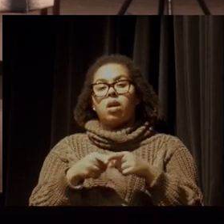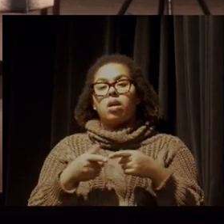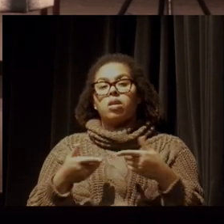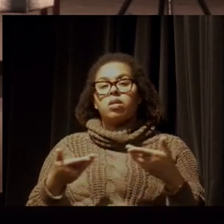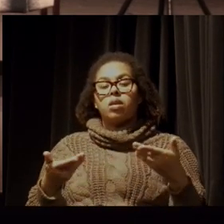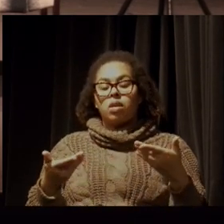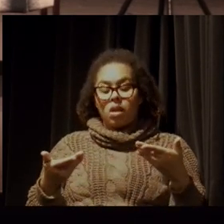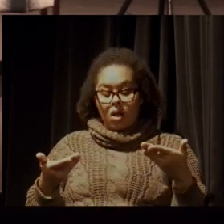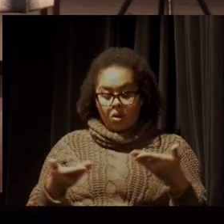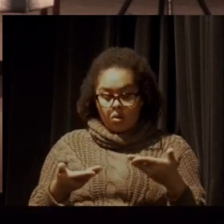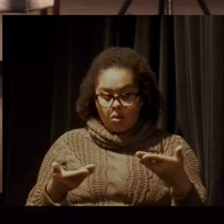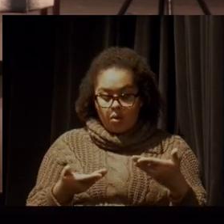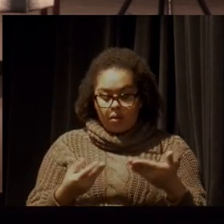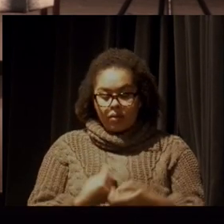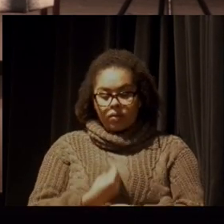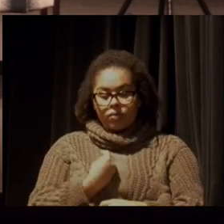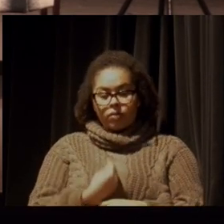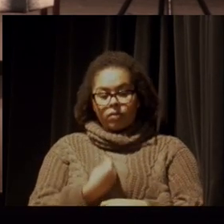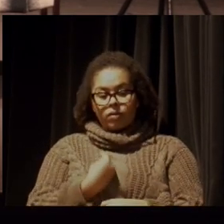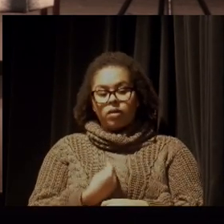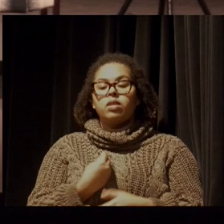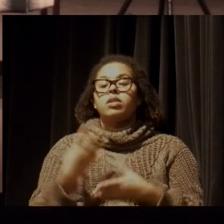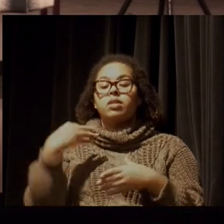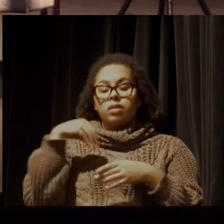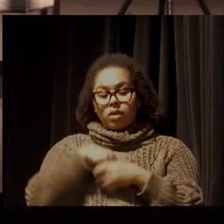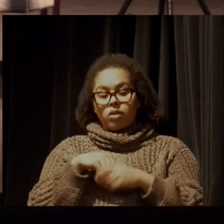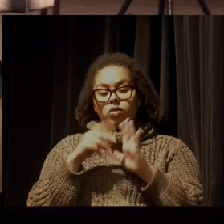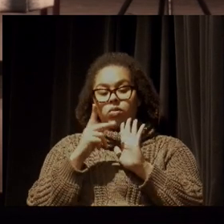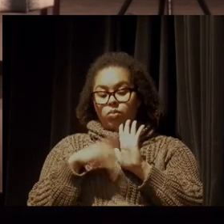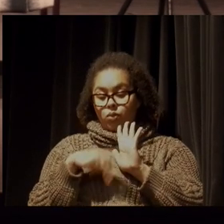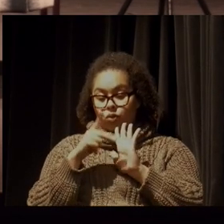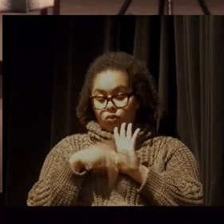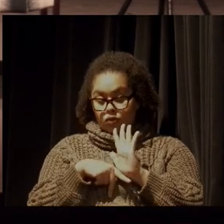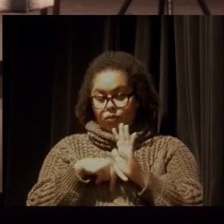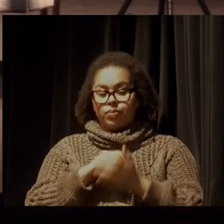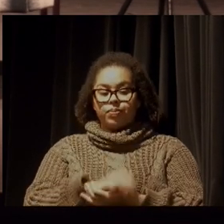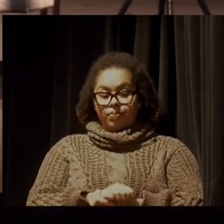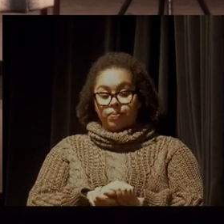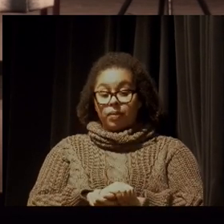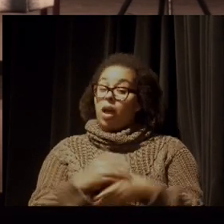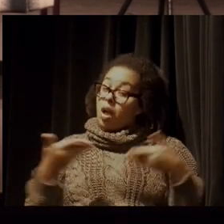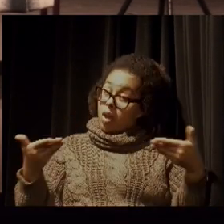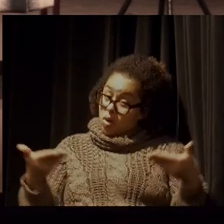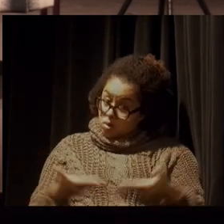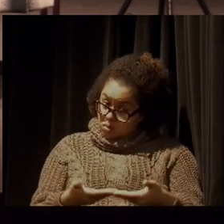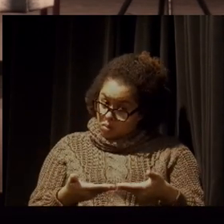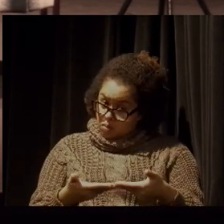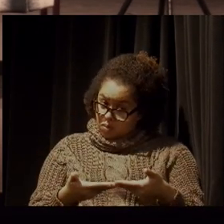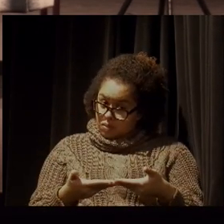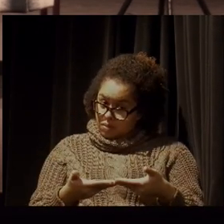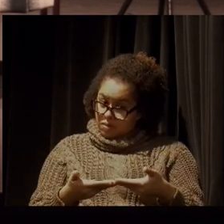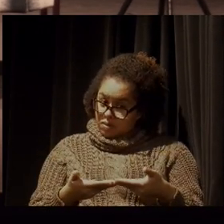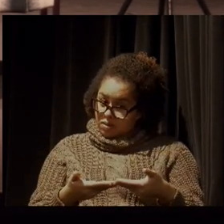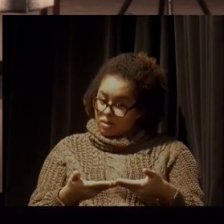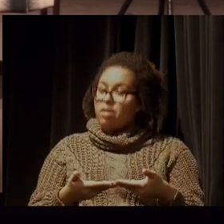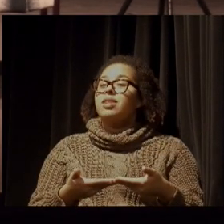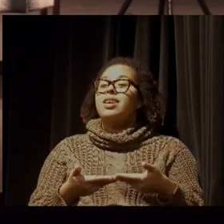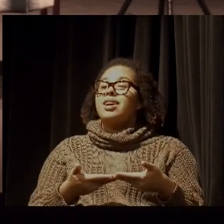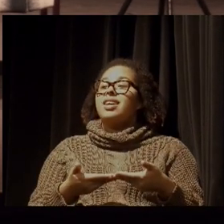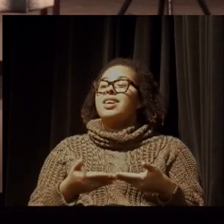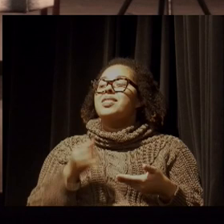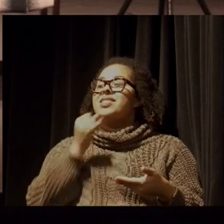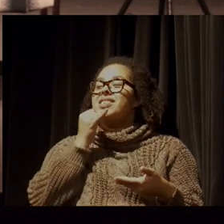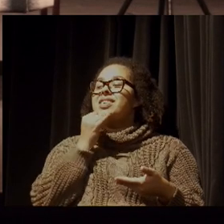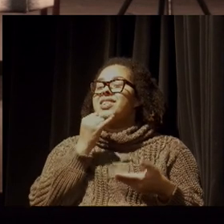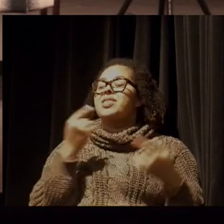também para os nossos projetos. Agora, entendo que é um desafio muito grande